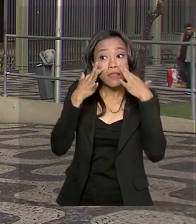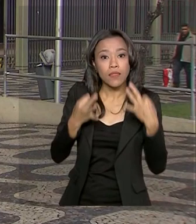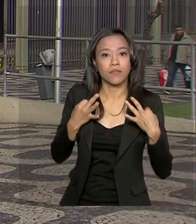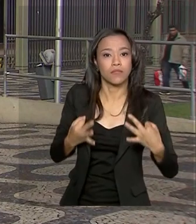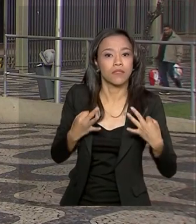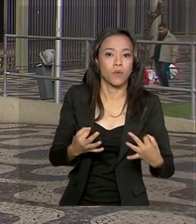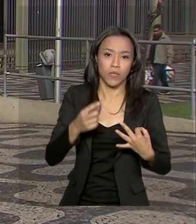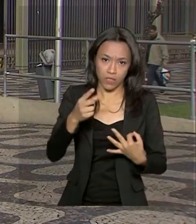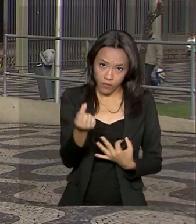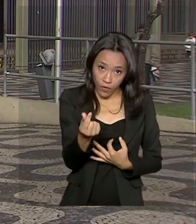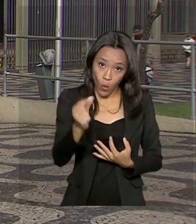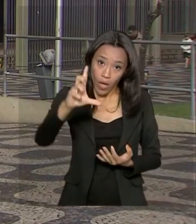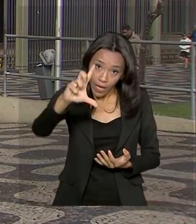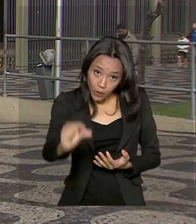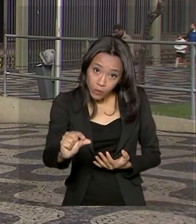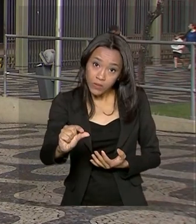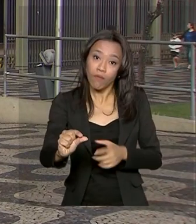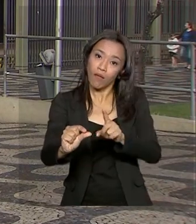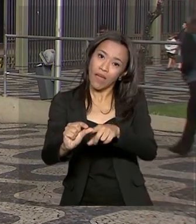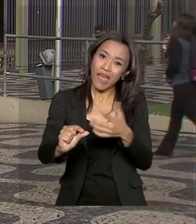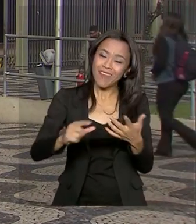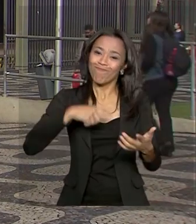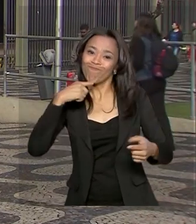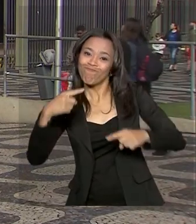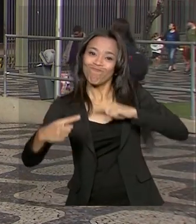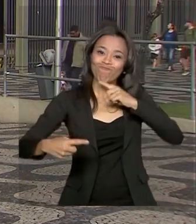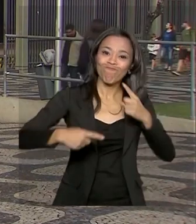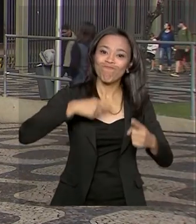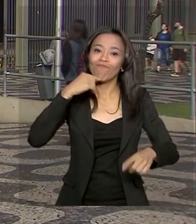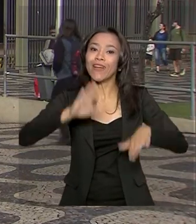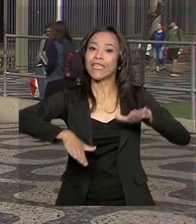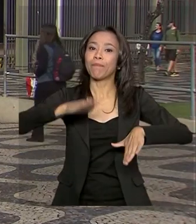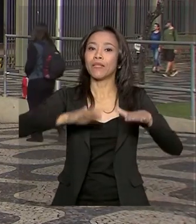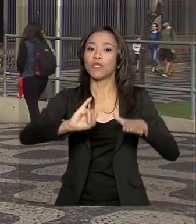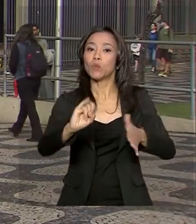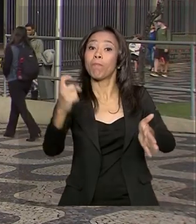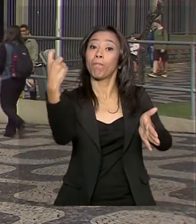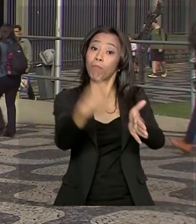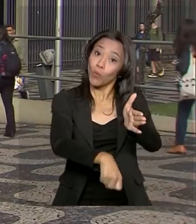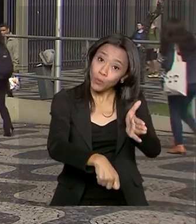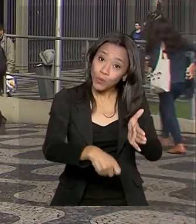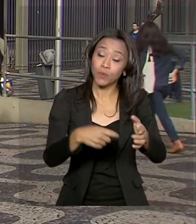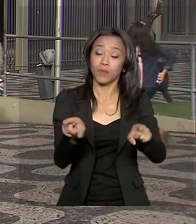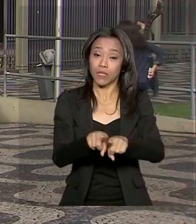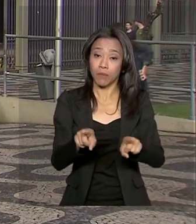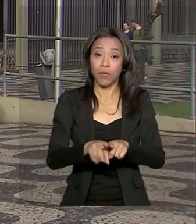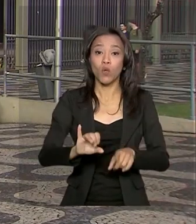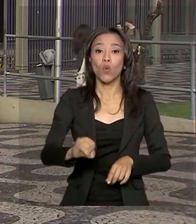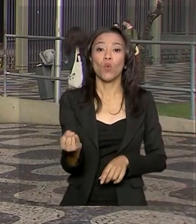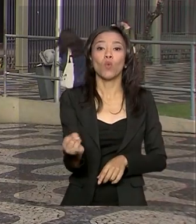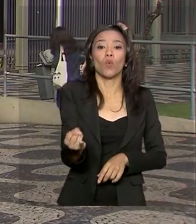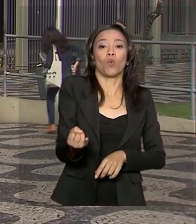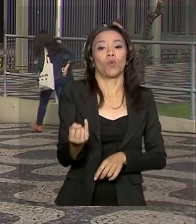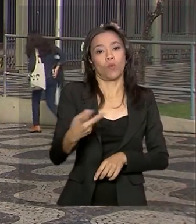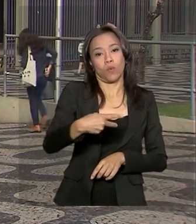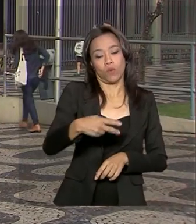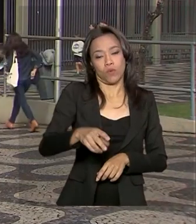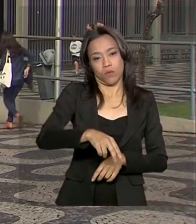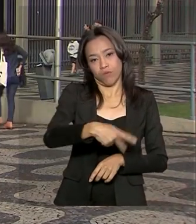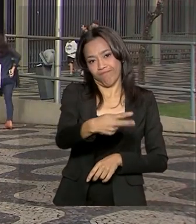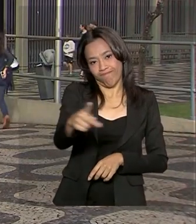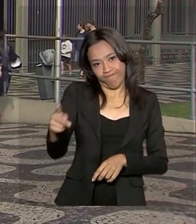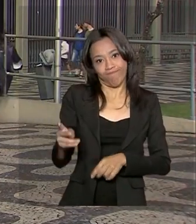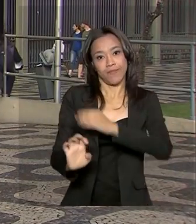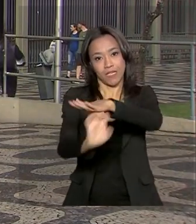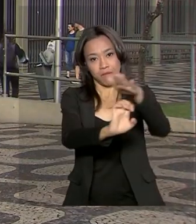repasse dessa redução é ainda incerto, porque depende da incidência de impostos e da margem de lucro visada pelas empresas, que isso aí